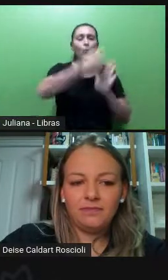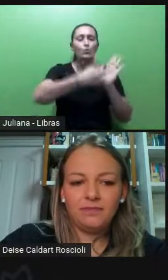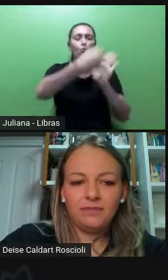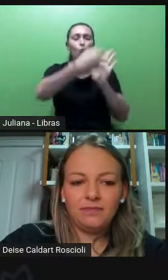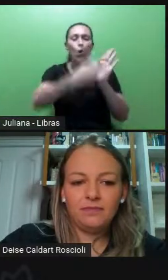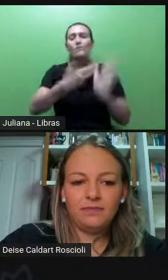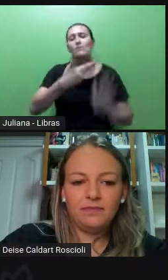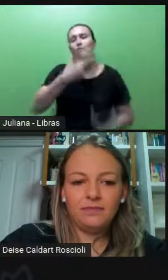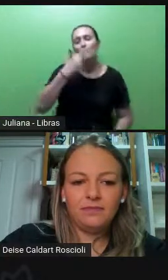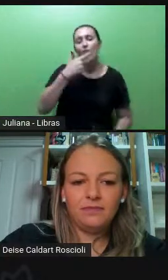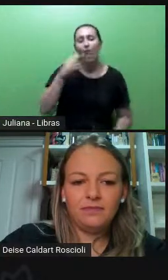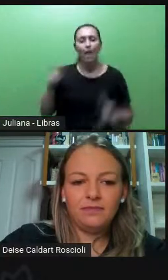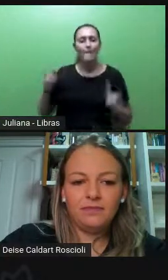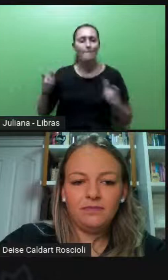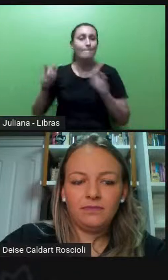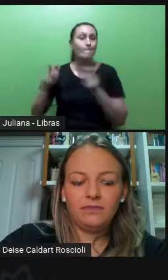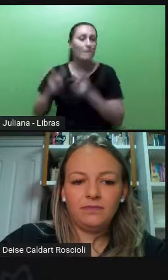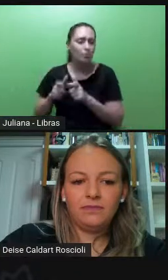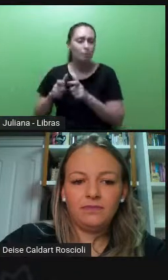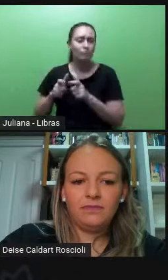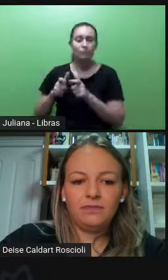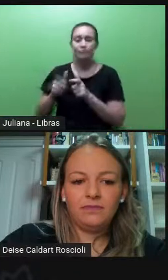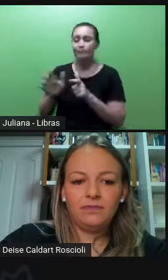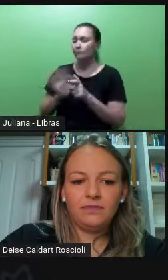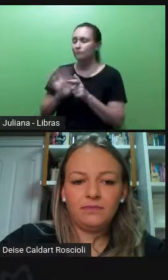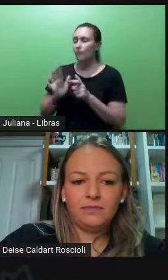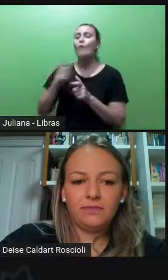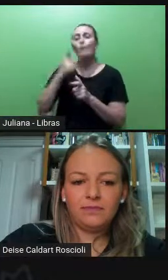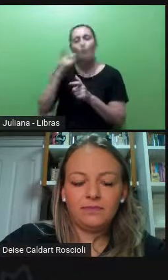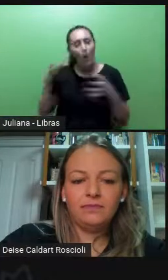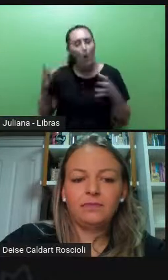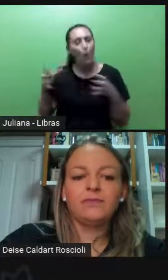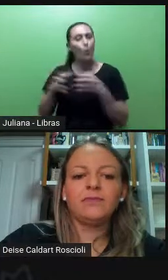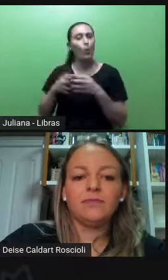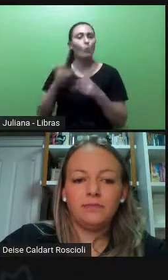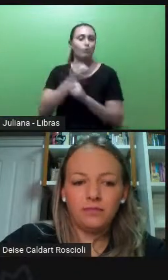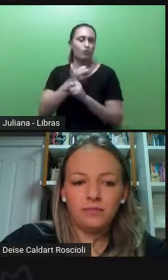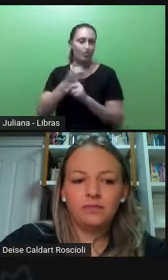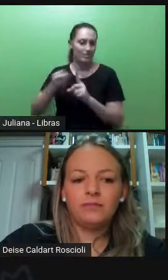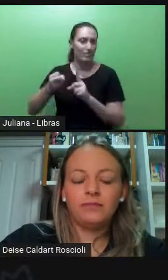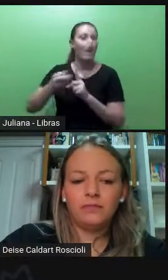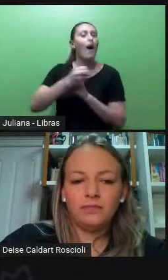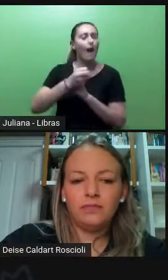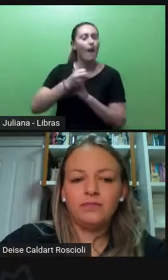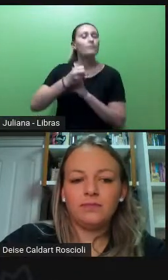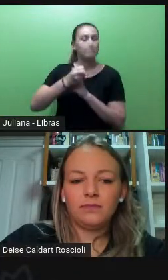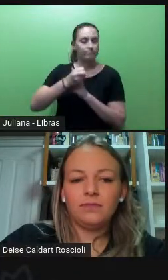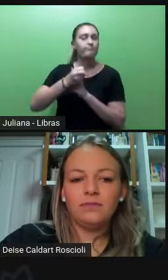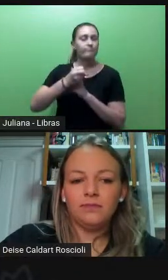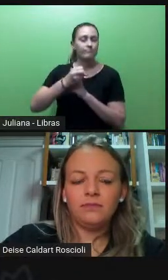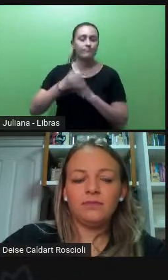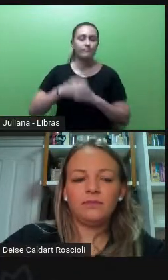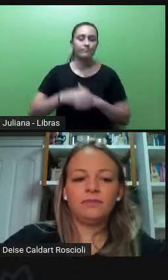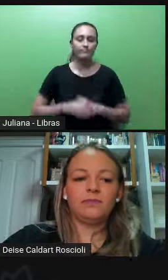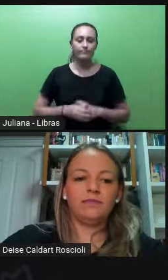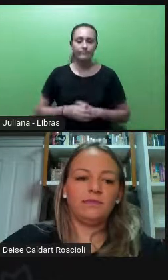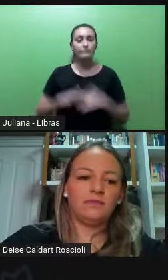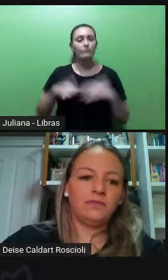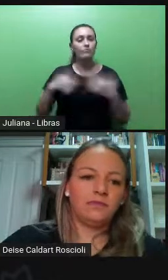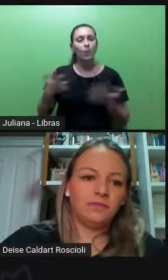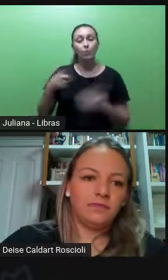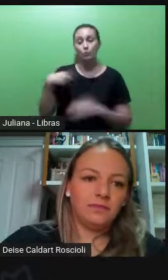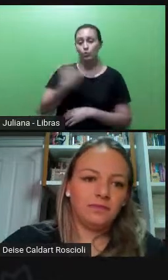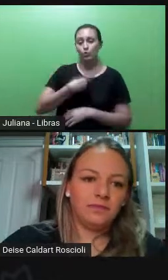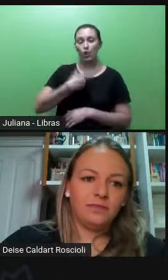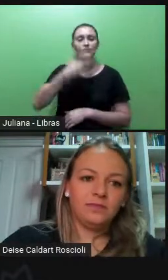falar minorias, falar grupos sociais subalternizados historicamente e socialmente, né? Então, quando a gente fala